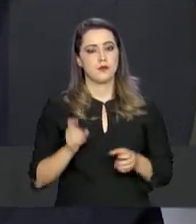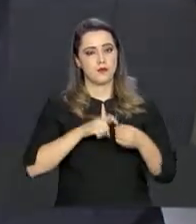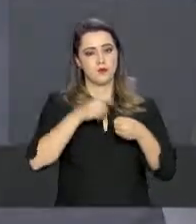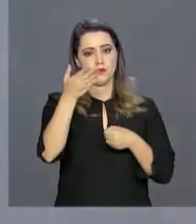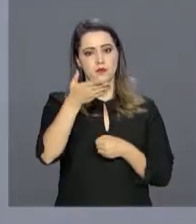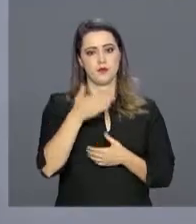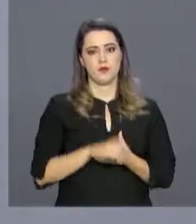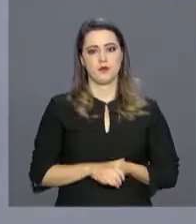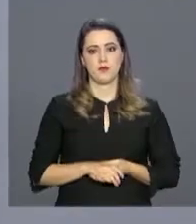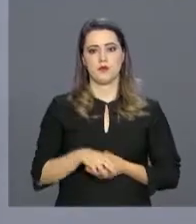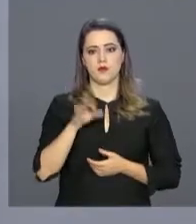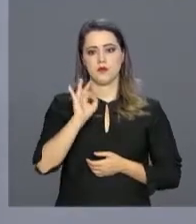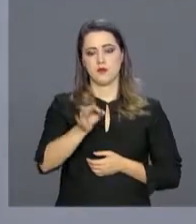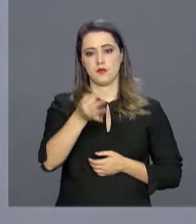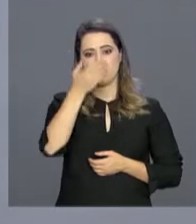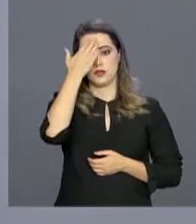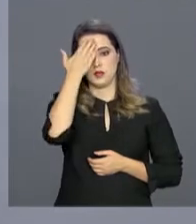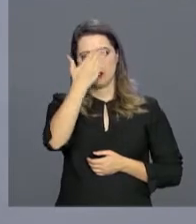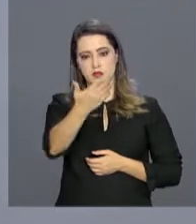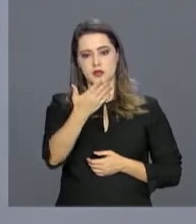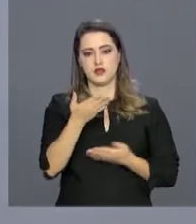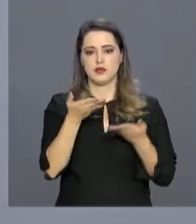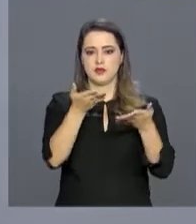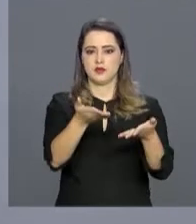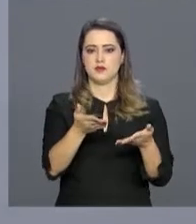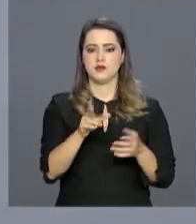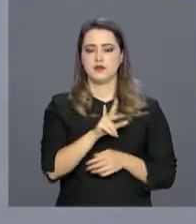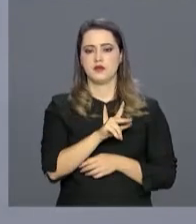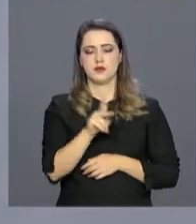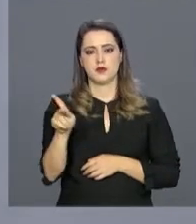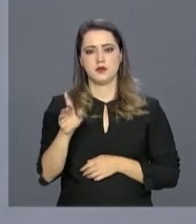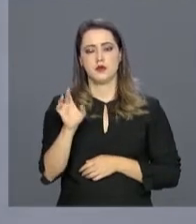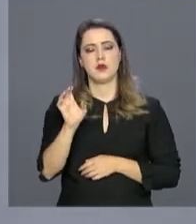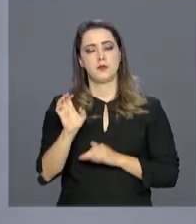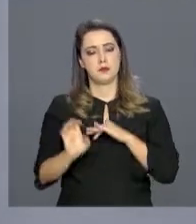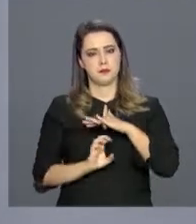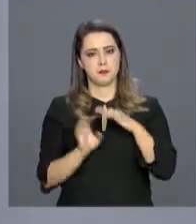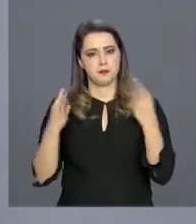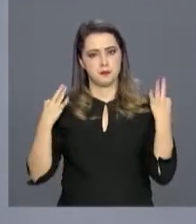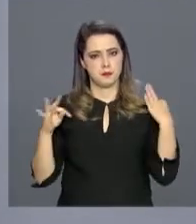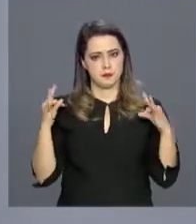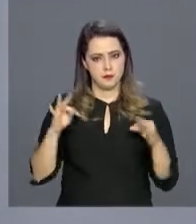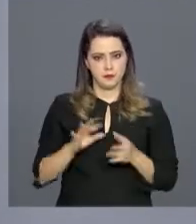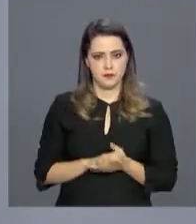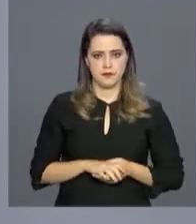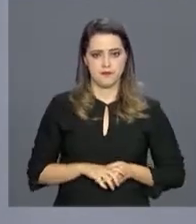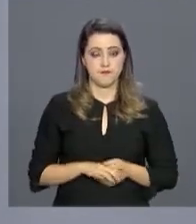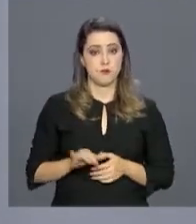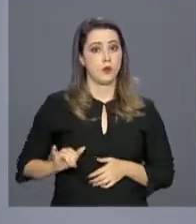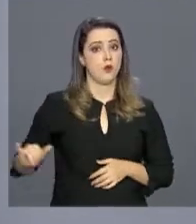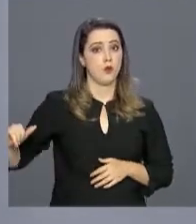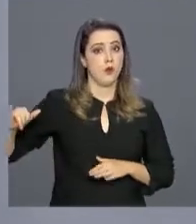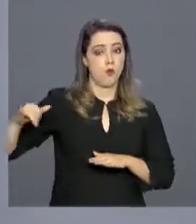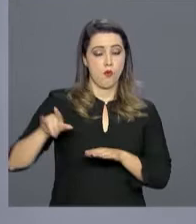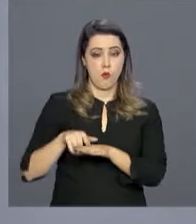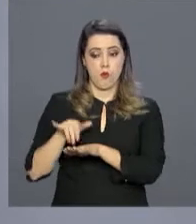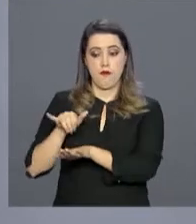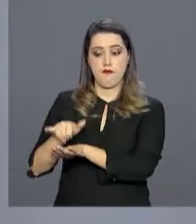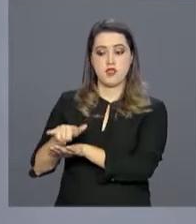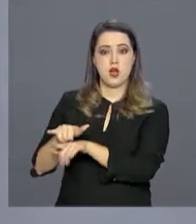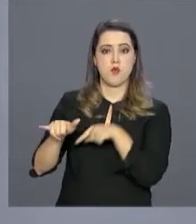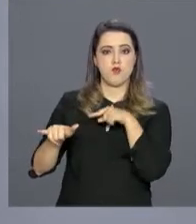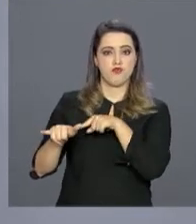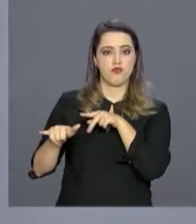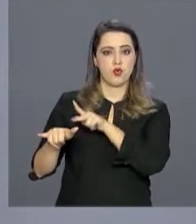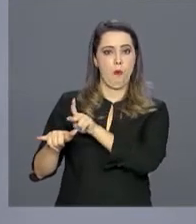volto com você, Roberto. Muito obrigado, Pablo. A você e a presidente da Embratur. O avião presidencial já saiu da Ilha do